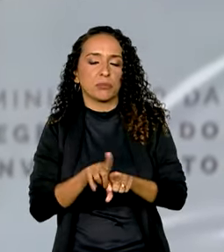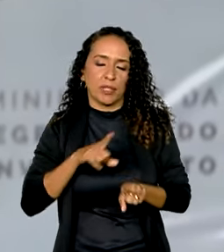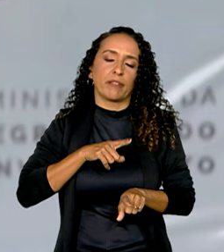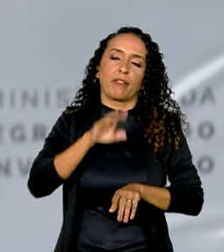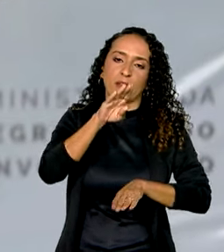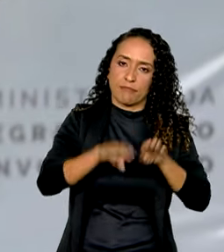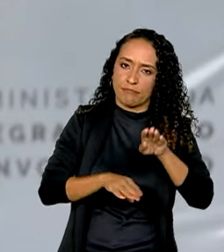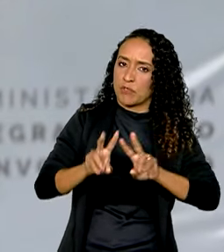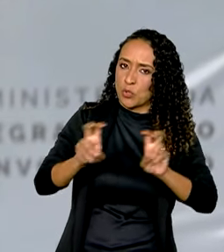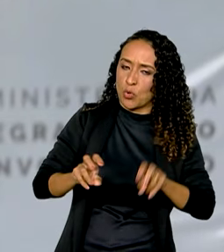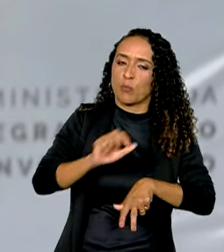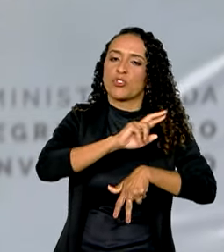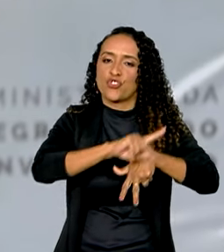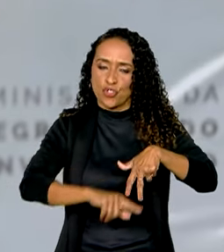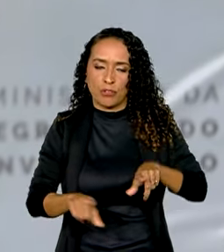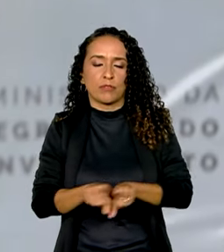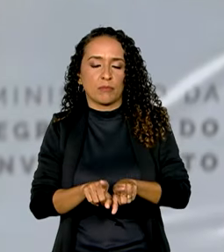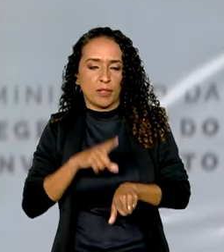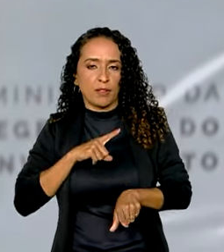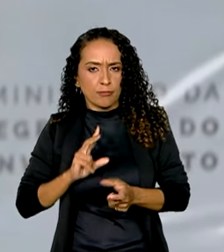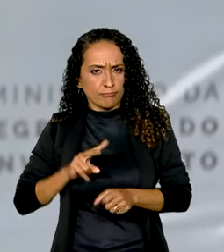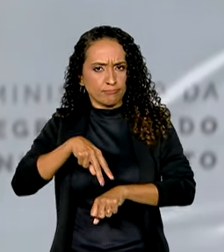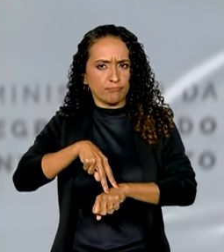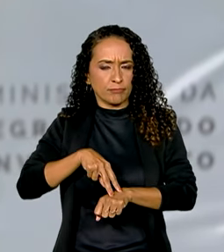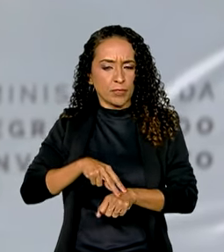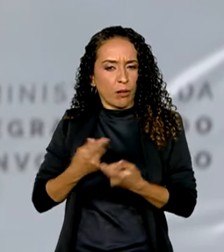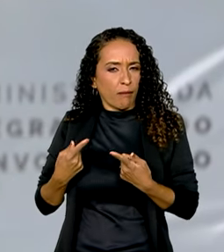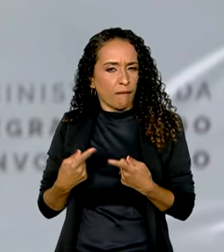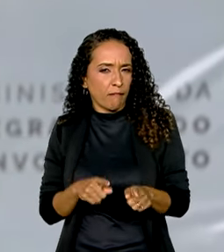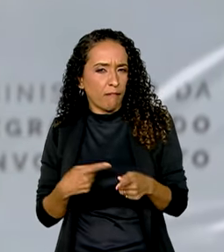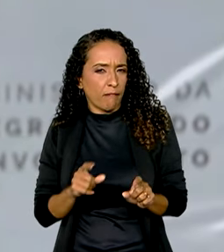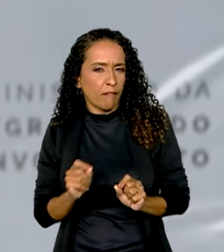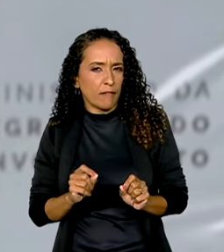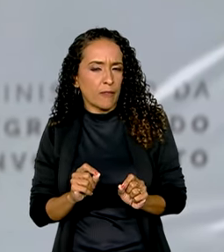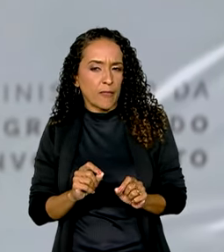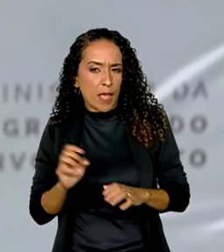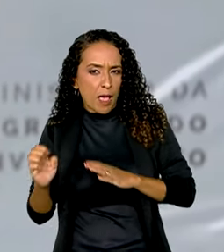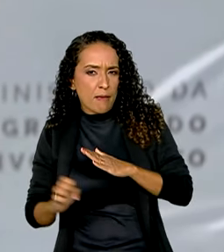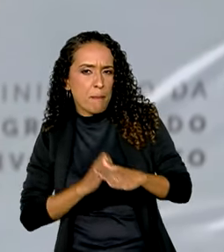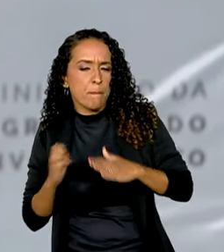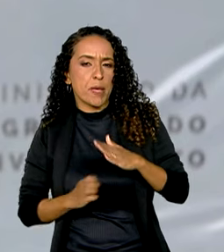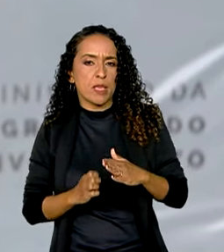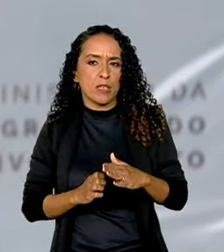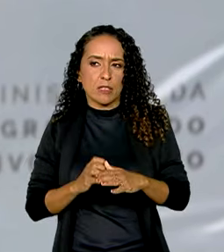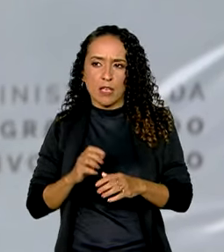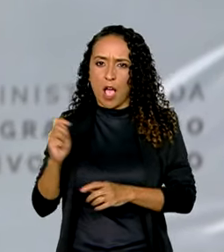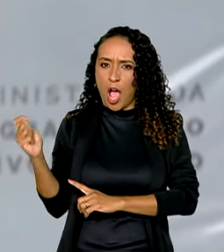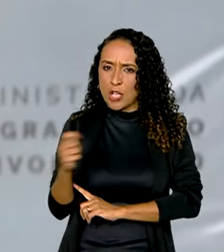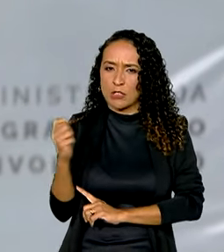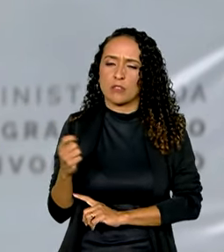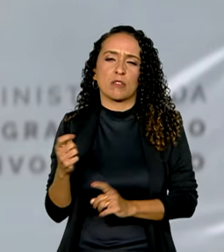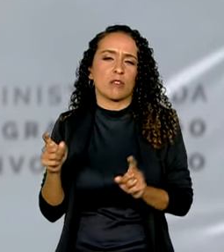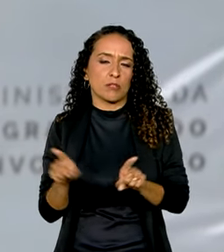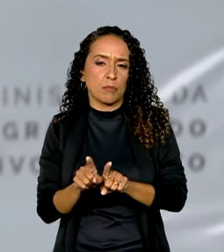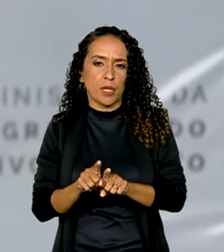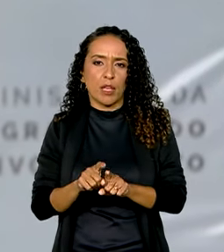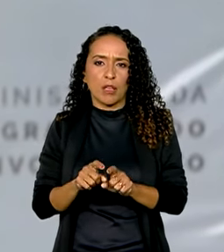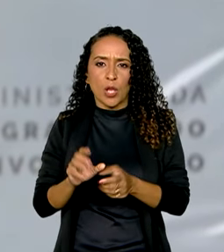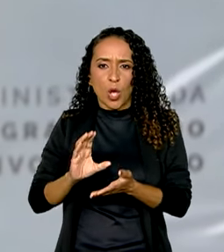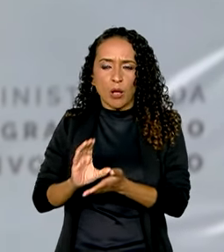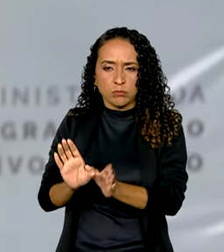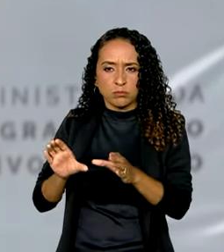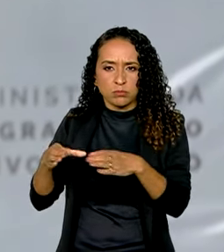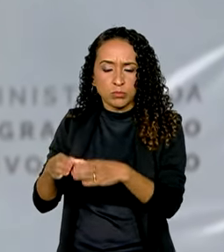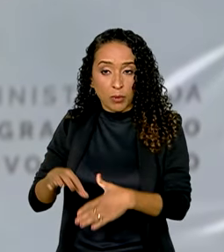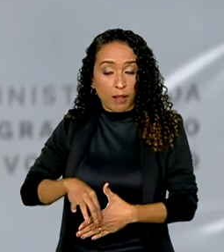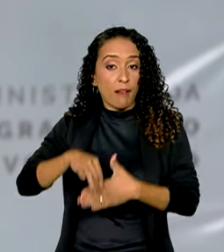relação à questão de gênero. Então nós estamos aqui provocando as empresas, as associações, as cooperativas